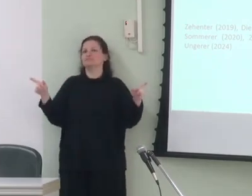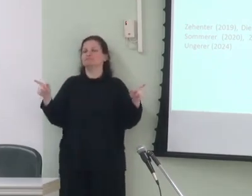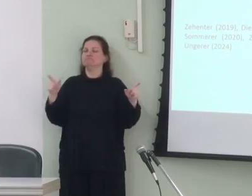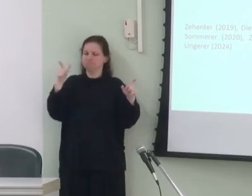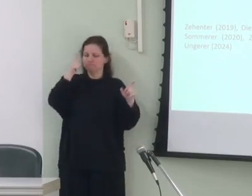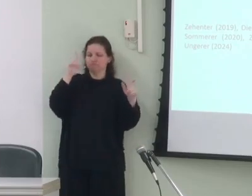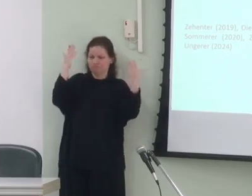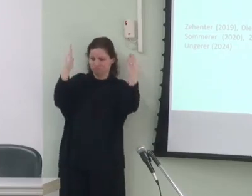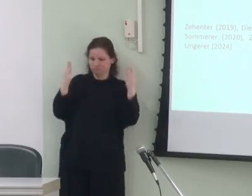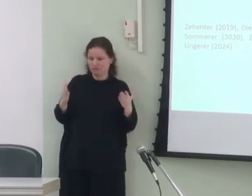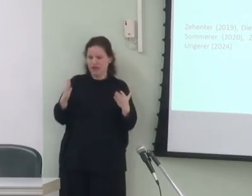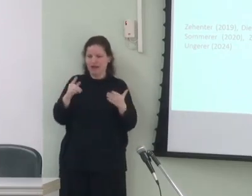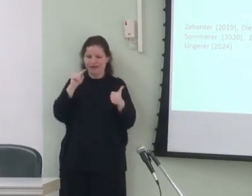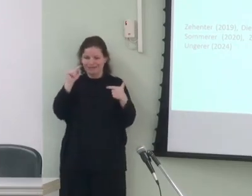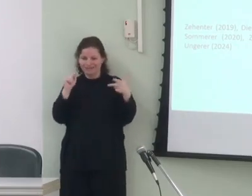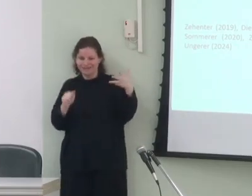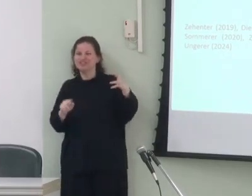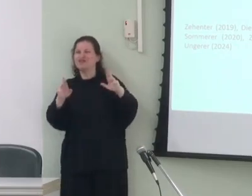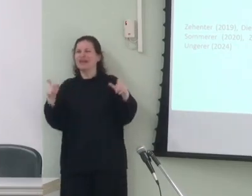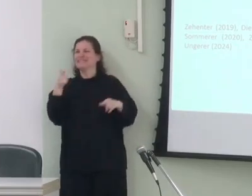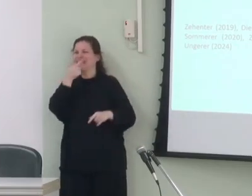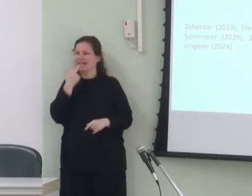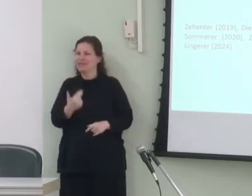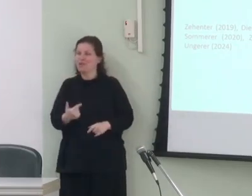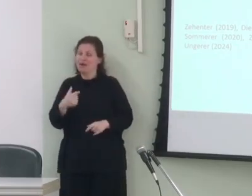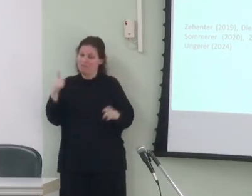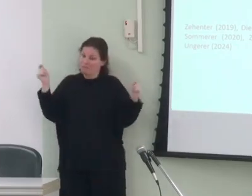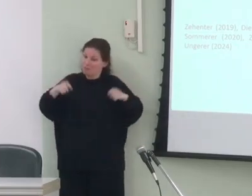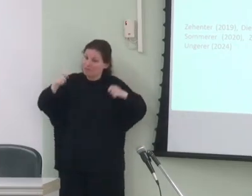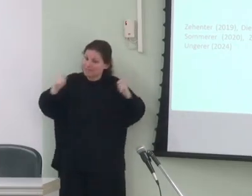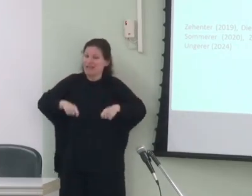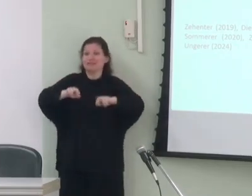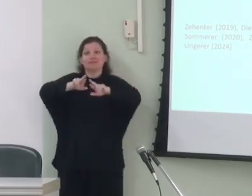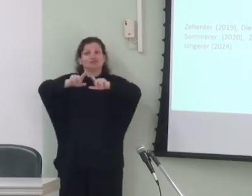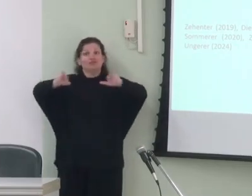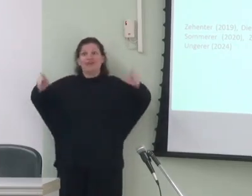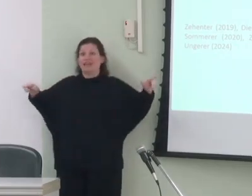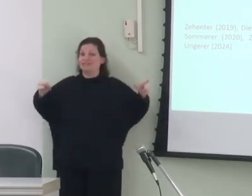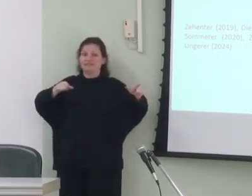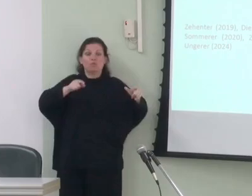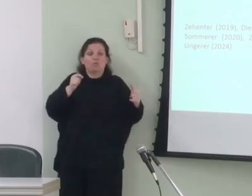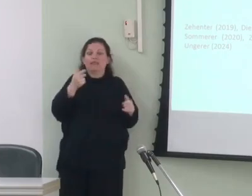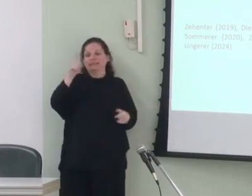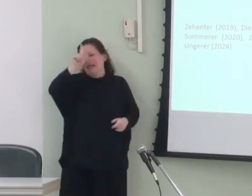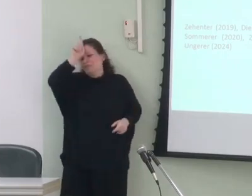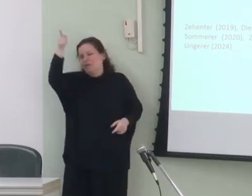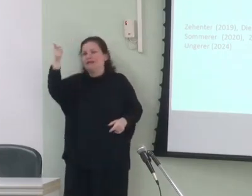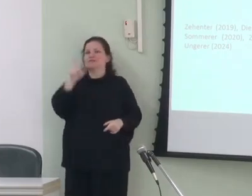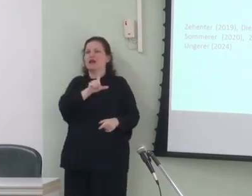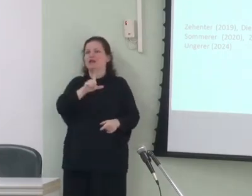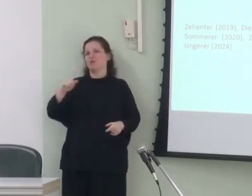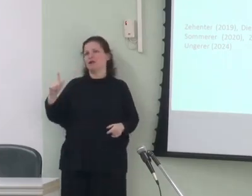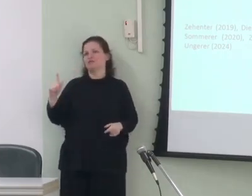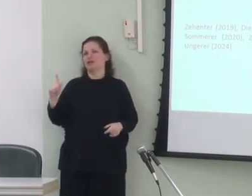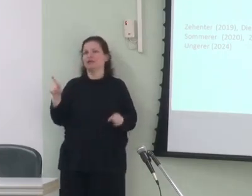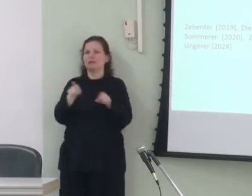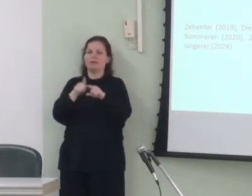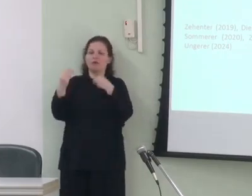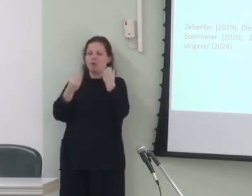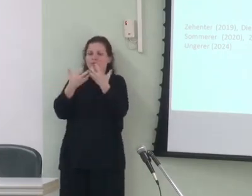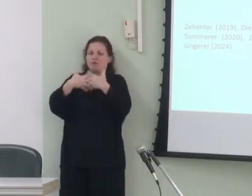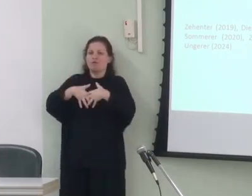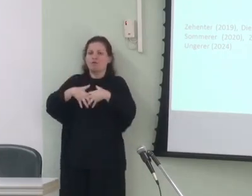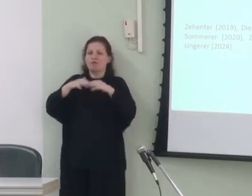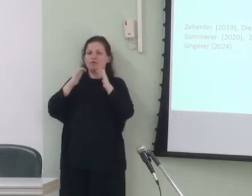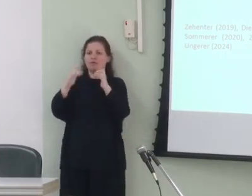análise de aspectos diferentes da língua e assim potencializam diferentes impulsões sobre a natureza da linguagem e sobre os mecanismos